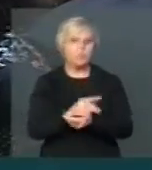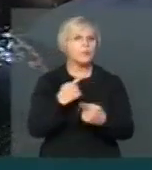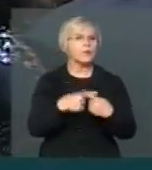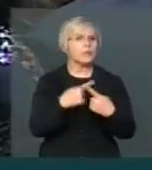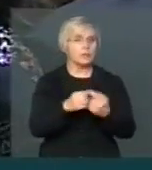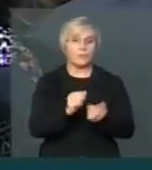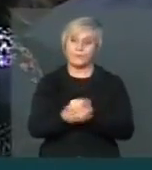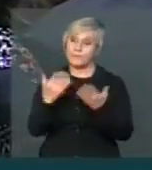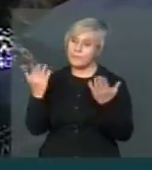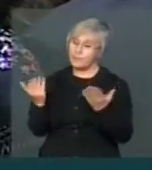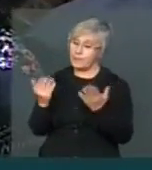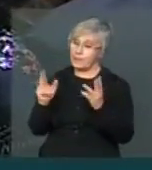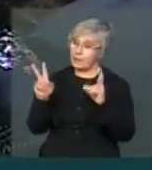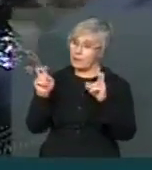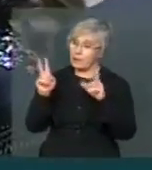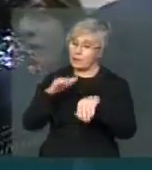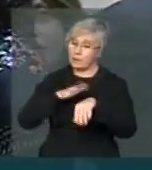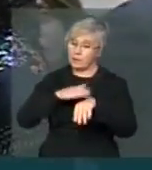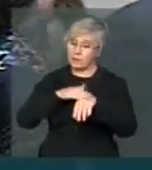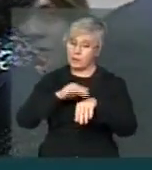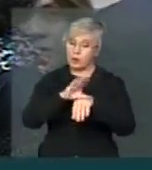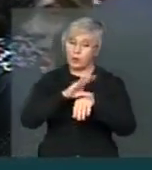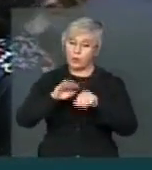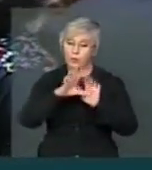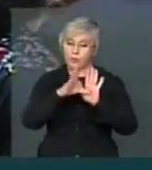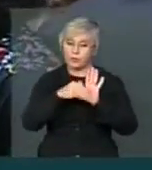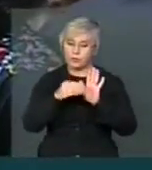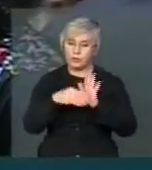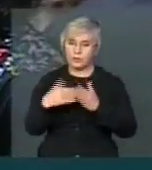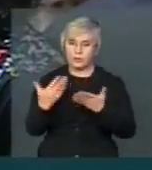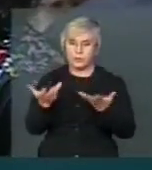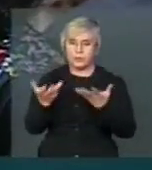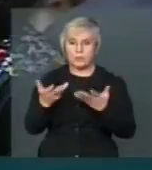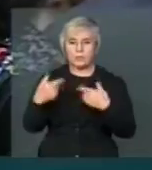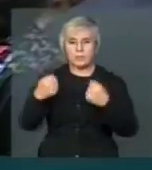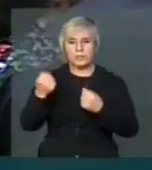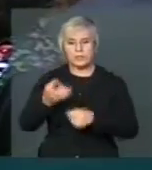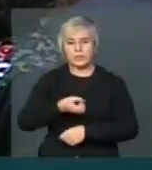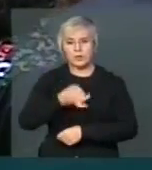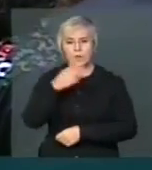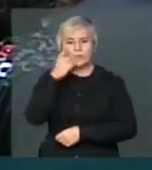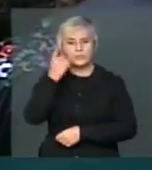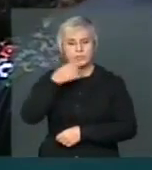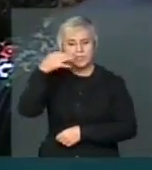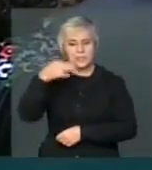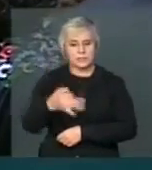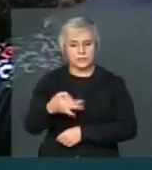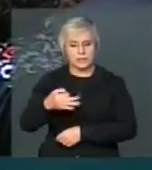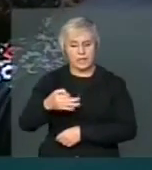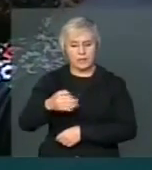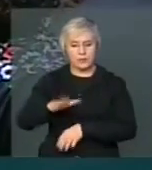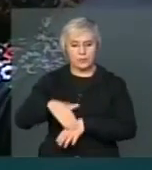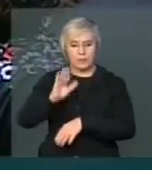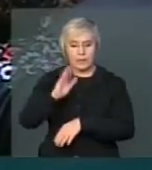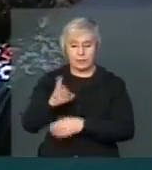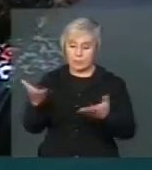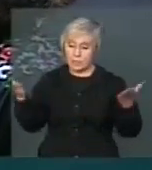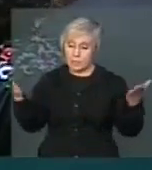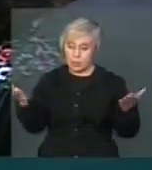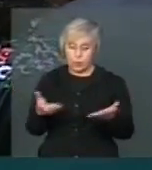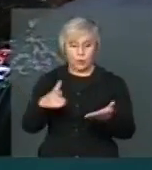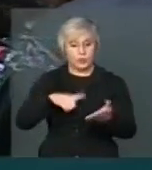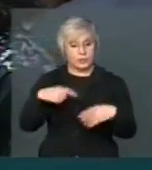matéria de emenda constitucional. Ela requer, portanto, um coro qualificado. E aqui a gente tem essa